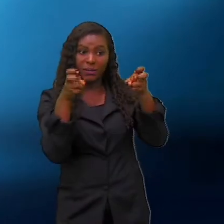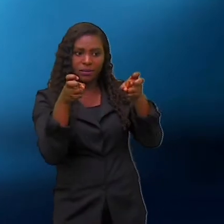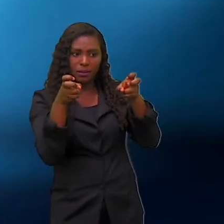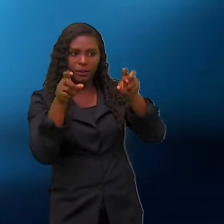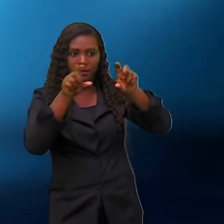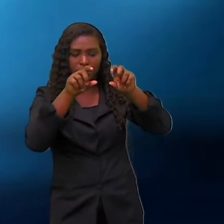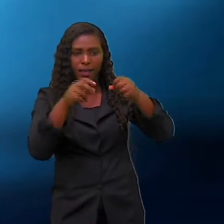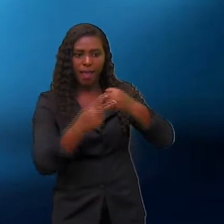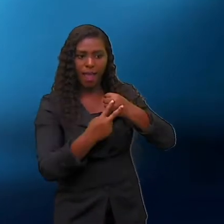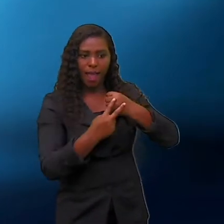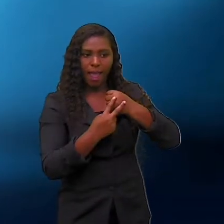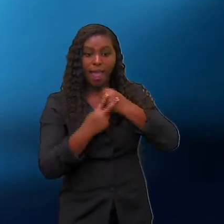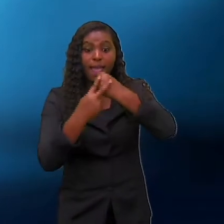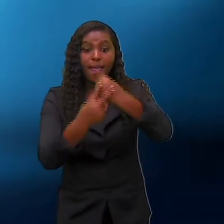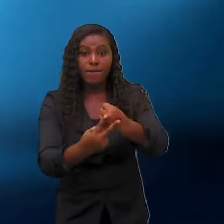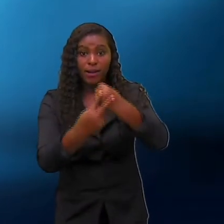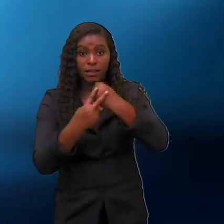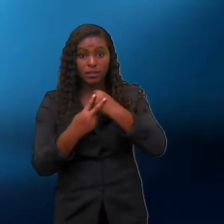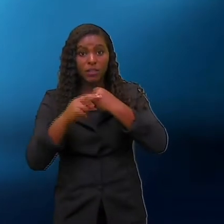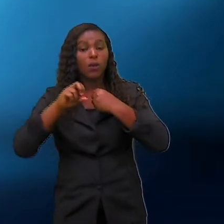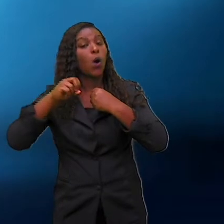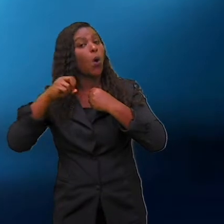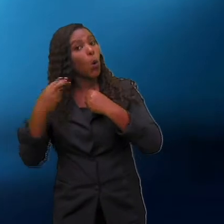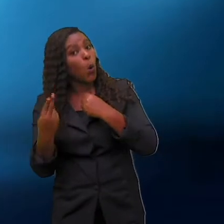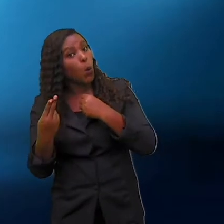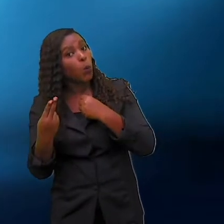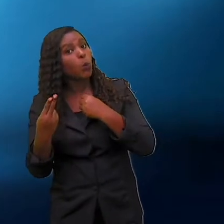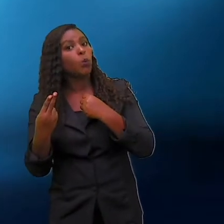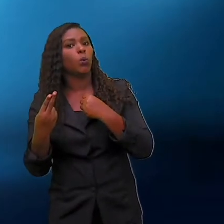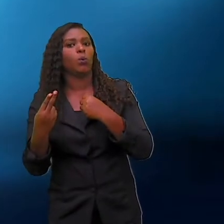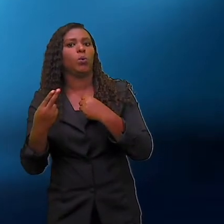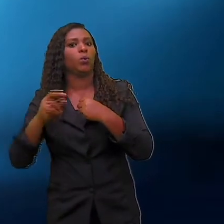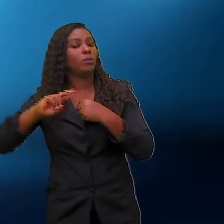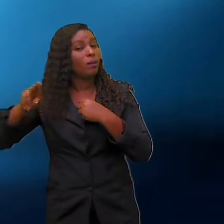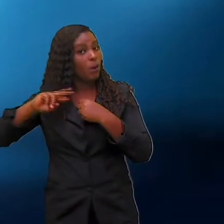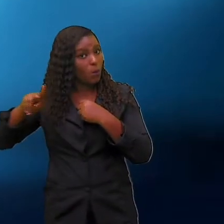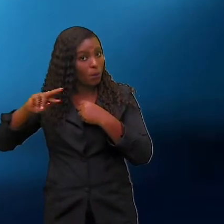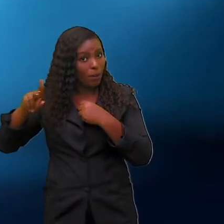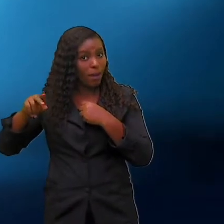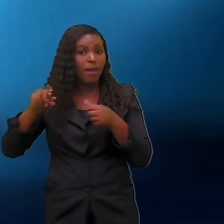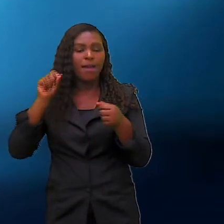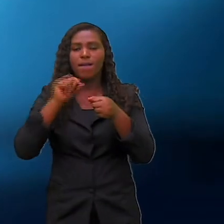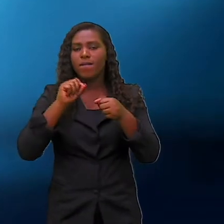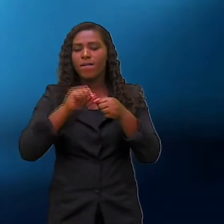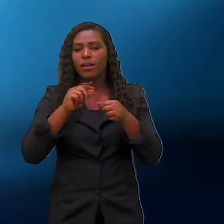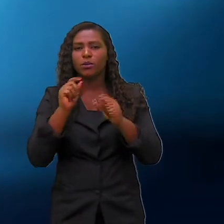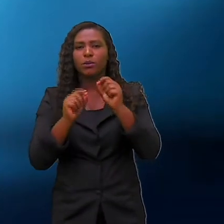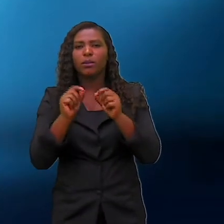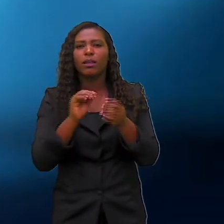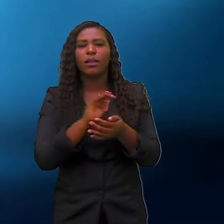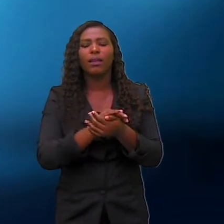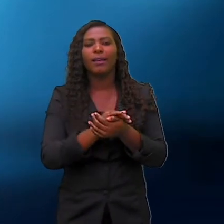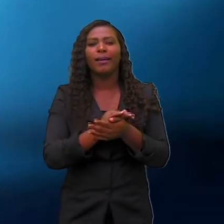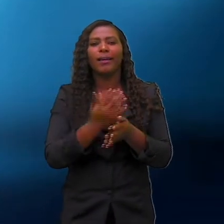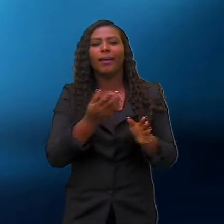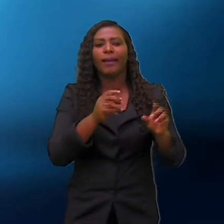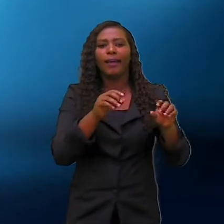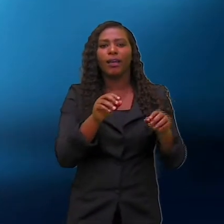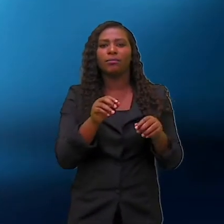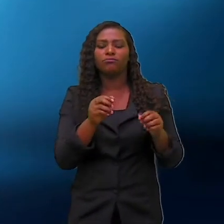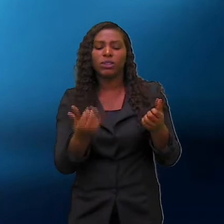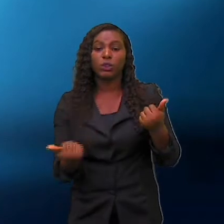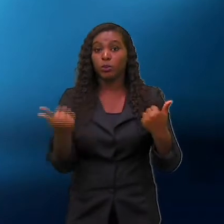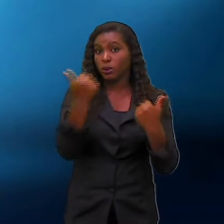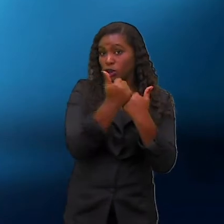aí, pra ver se mantém um sentido, algumas expressões como a mim mesmo, a ti mesmo, a si